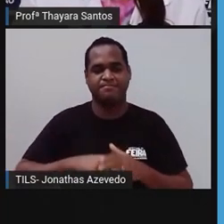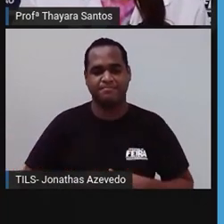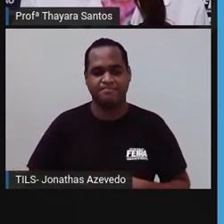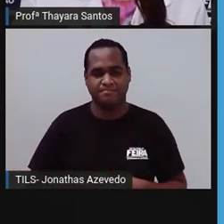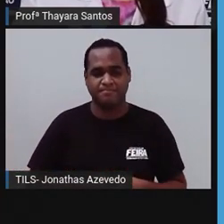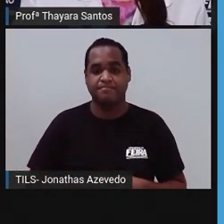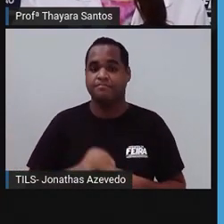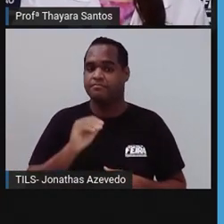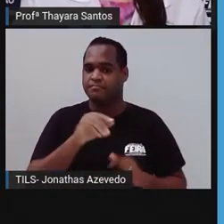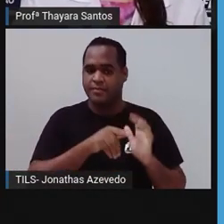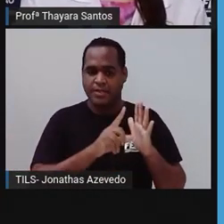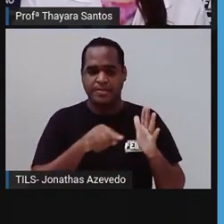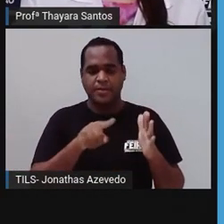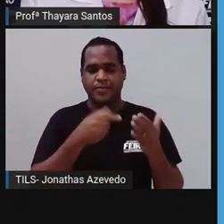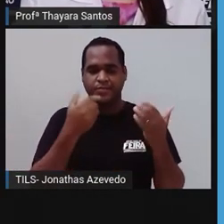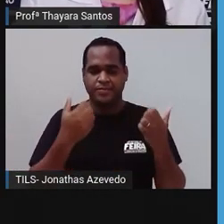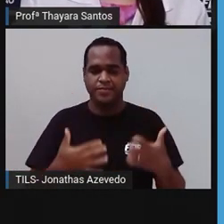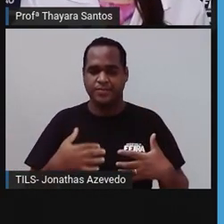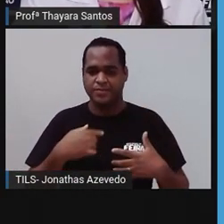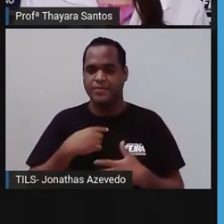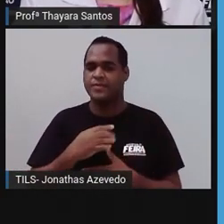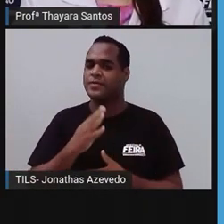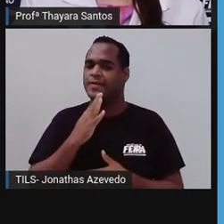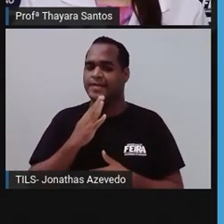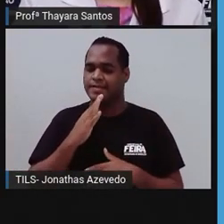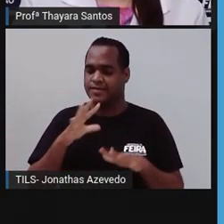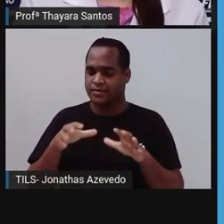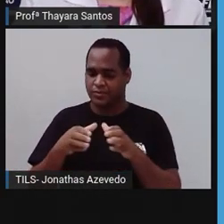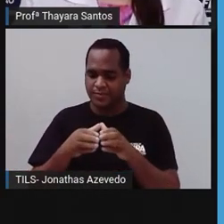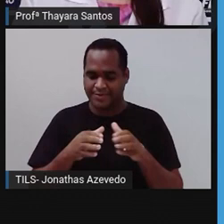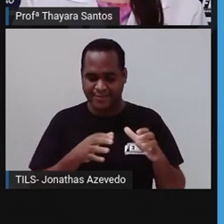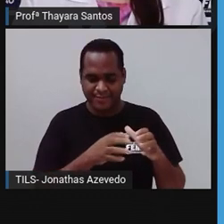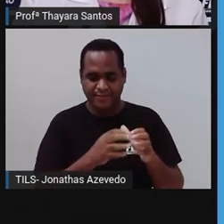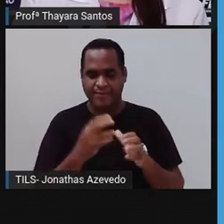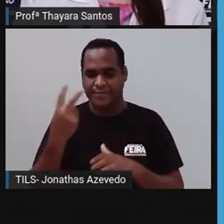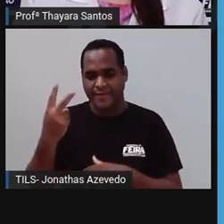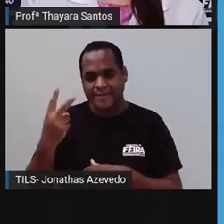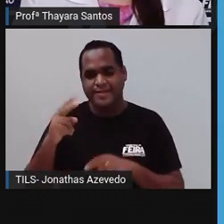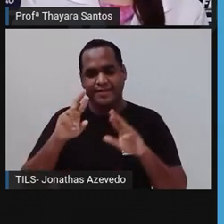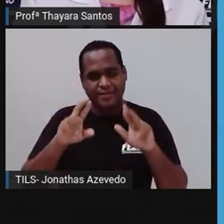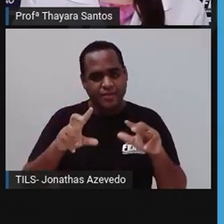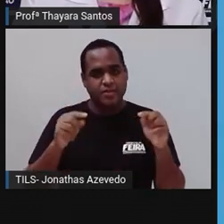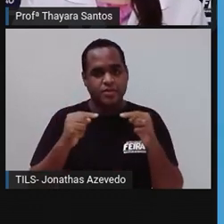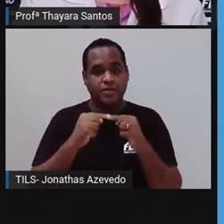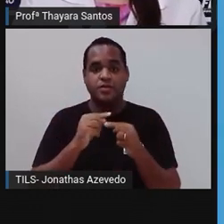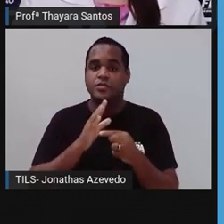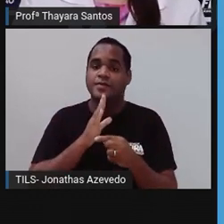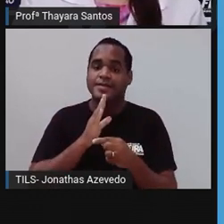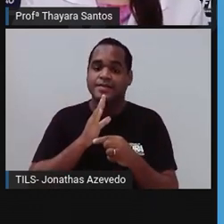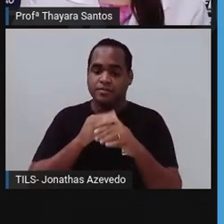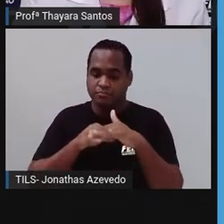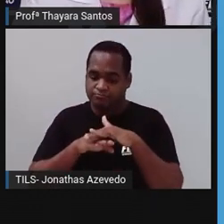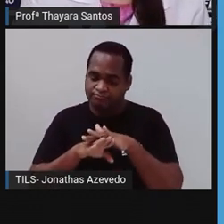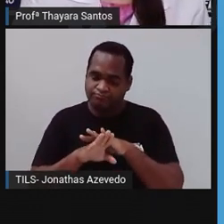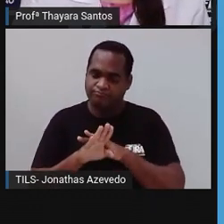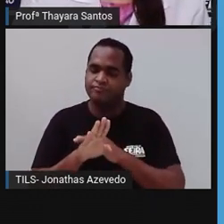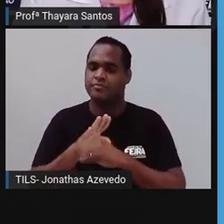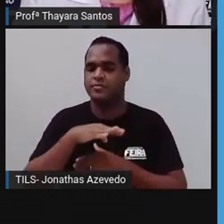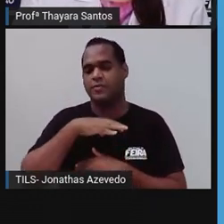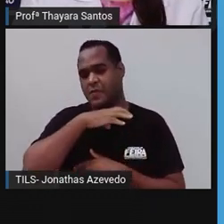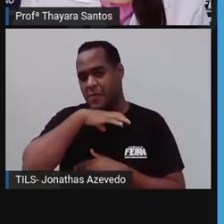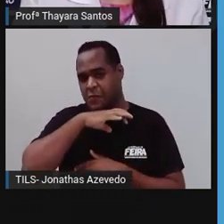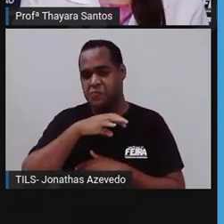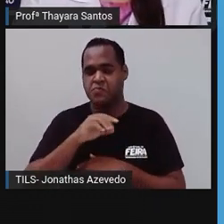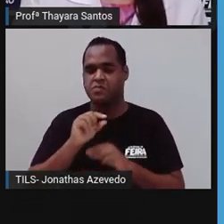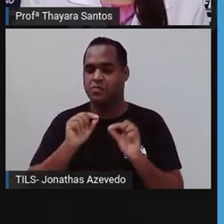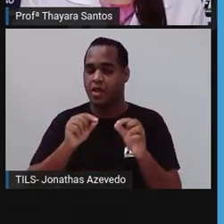Mas antes da gente falar sobre esses dois grupos especificamente, a gente vai conhecer um pouquinho das características dos animais, né? Já que